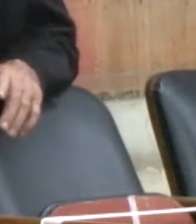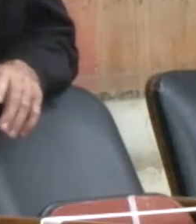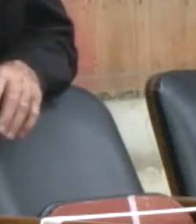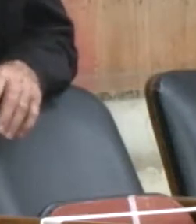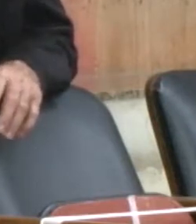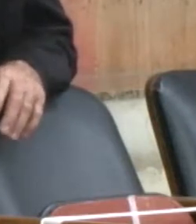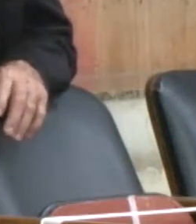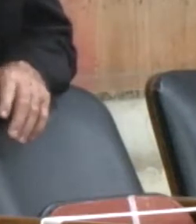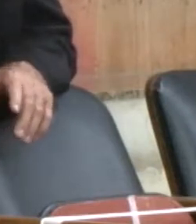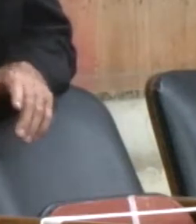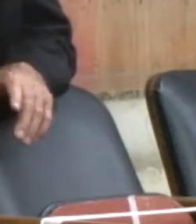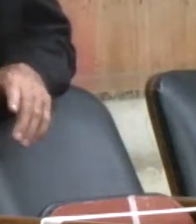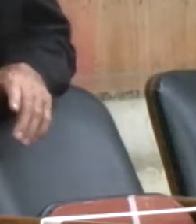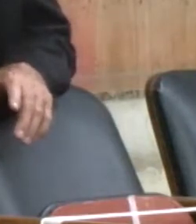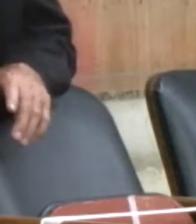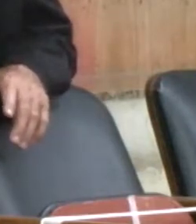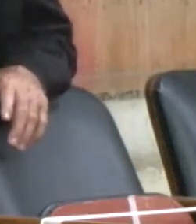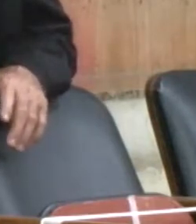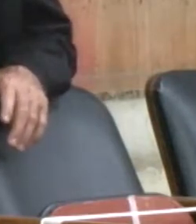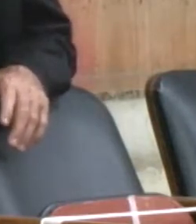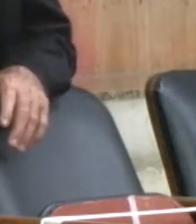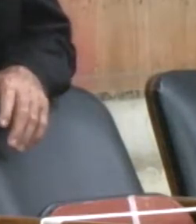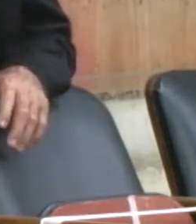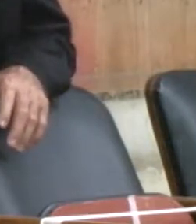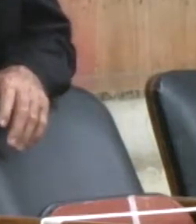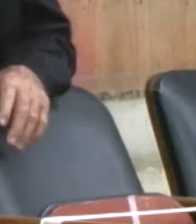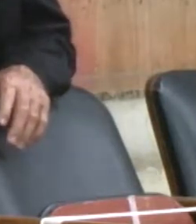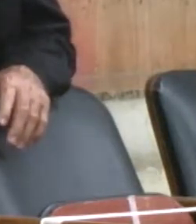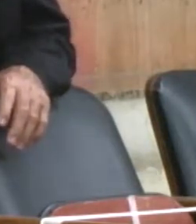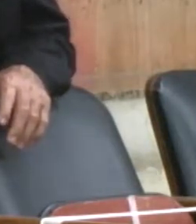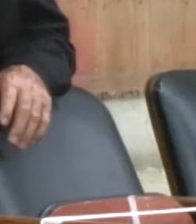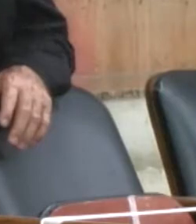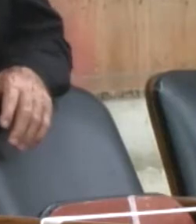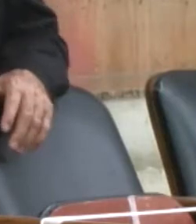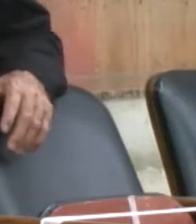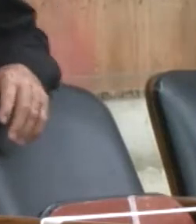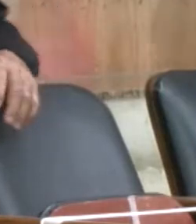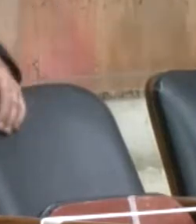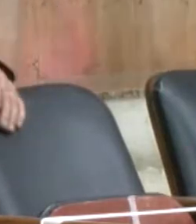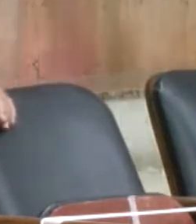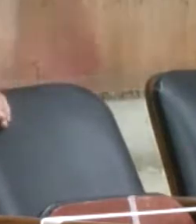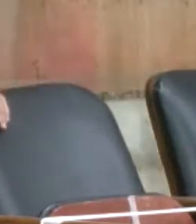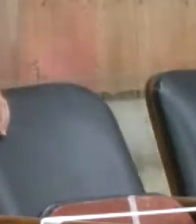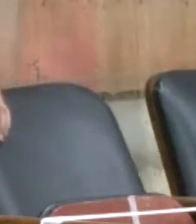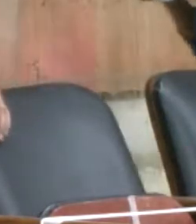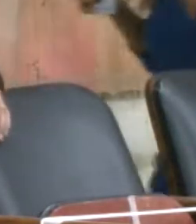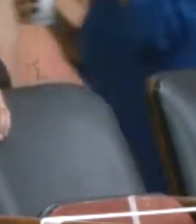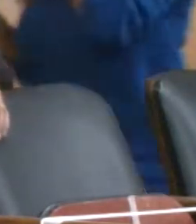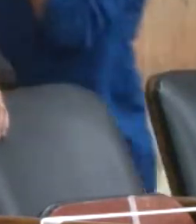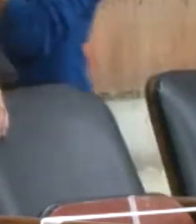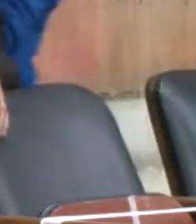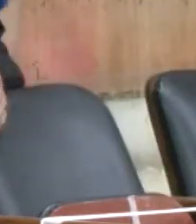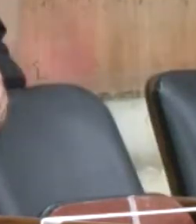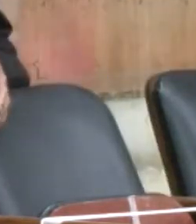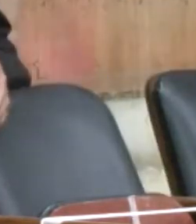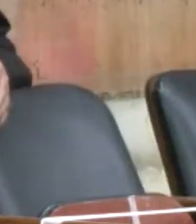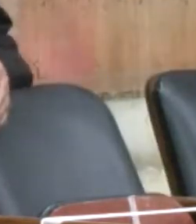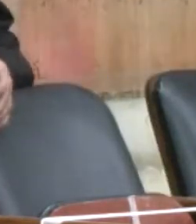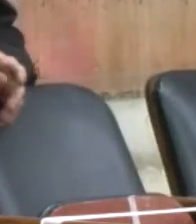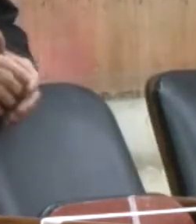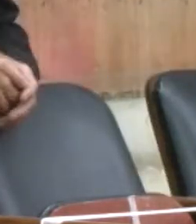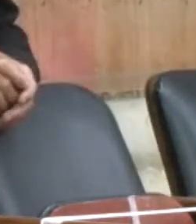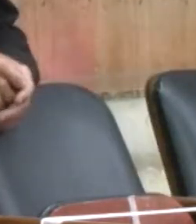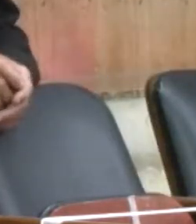Mas ali eu posso garantir para a vossa excelência que 40% do que vende naquela feira ali é roubado, é